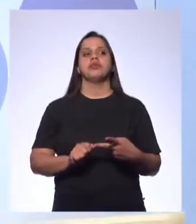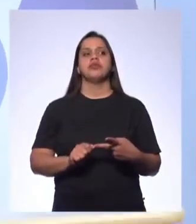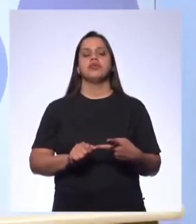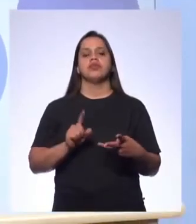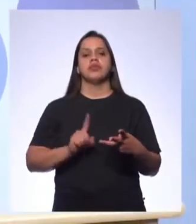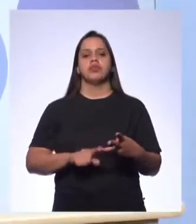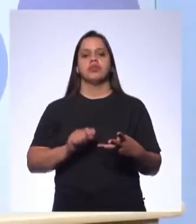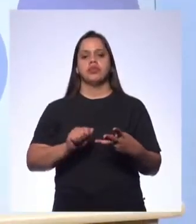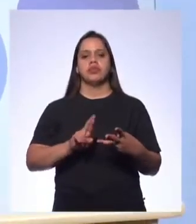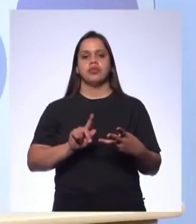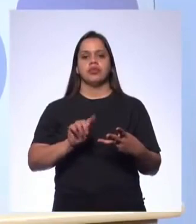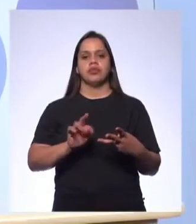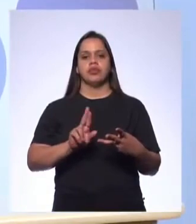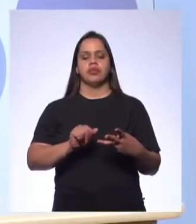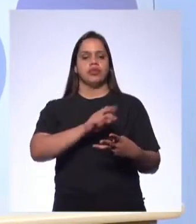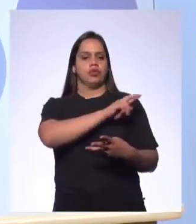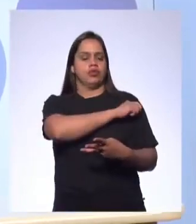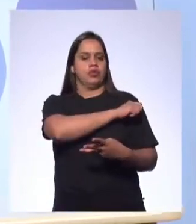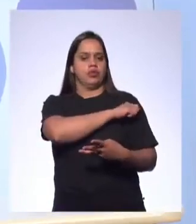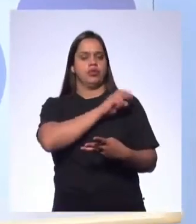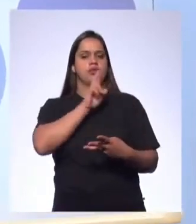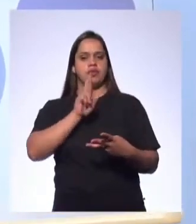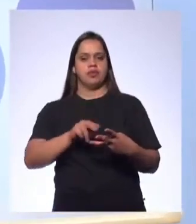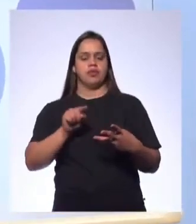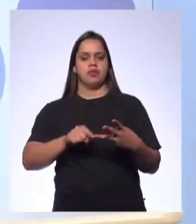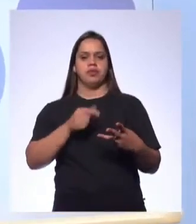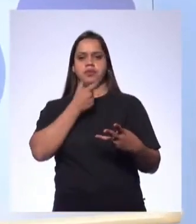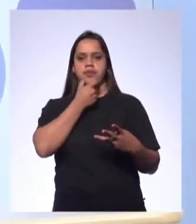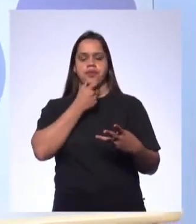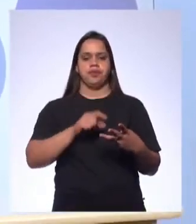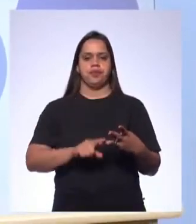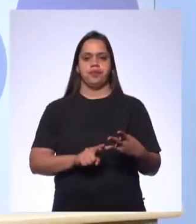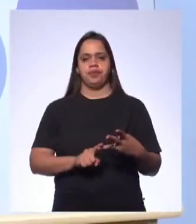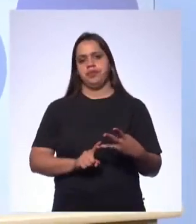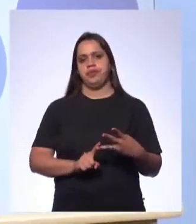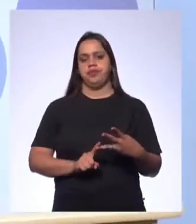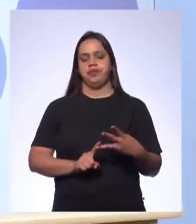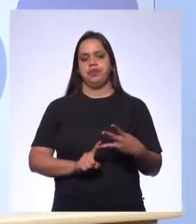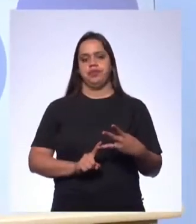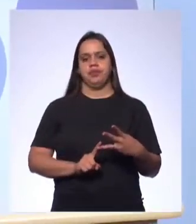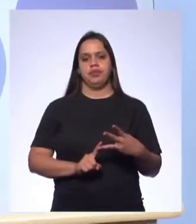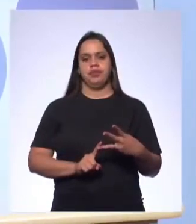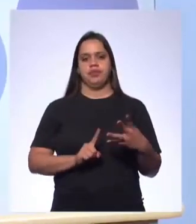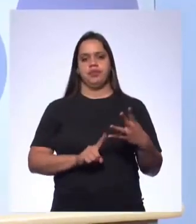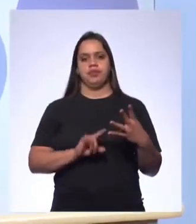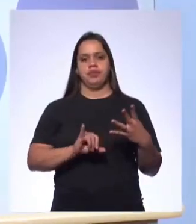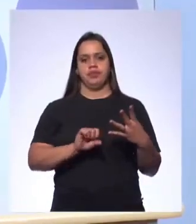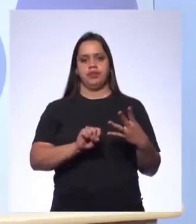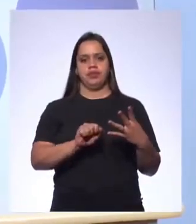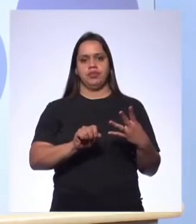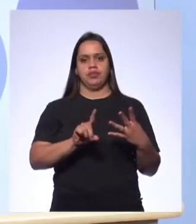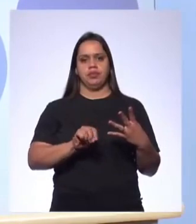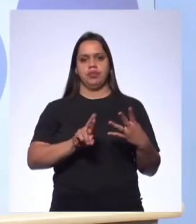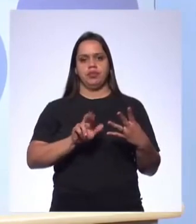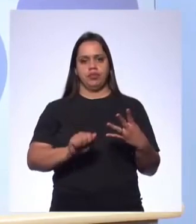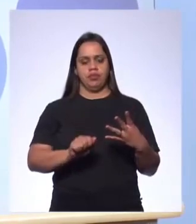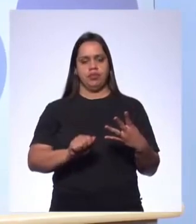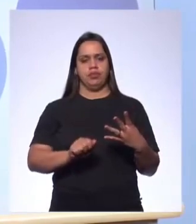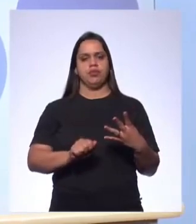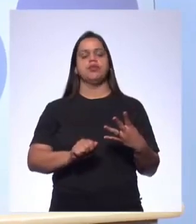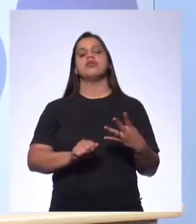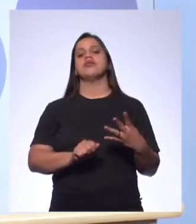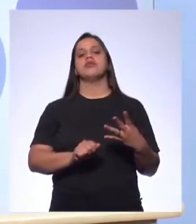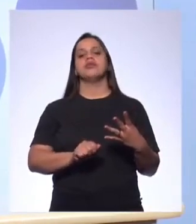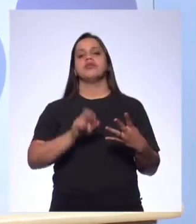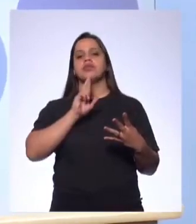O Arthur, ele respondeu na primeira. Tornadoes, hurricanes and much more. A Isadora. The natural disasters are tornadoes,